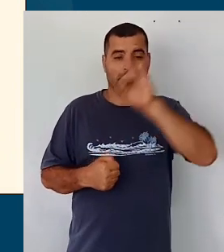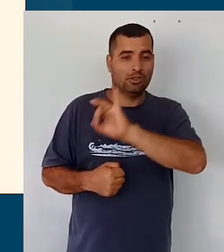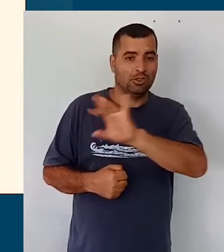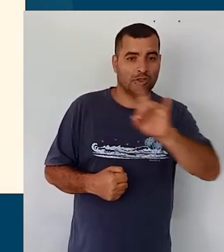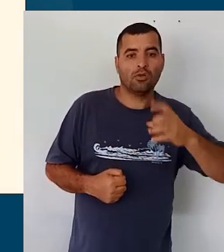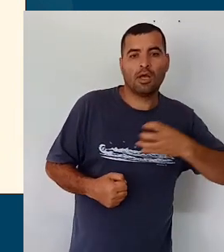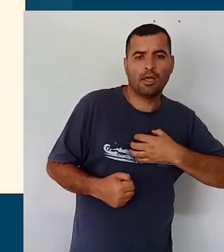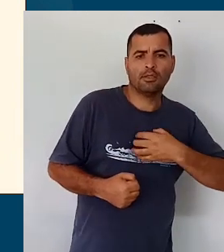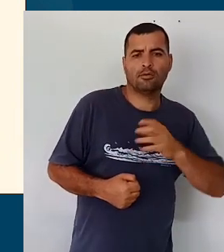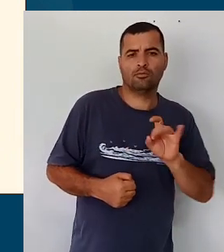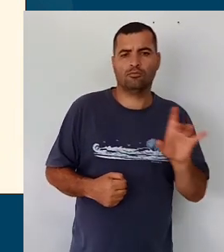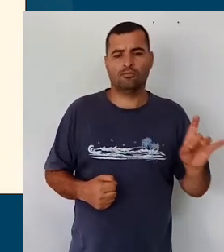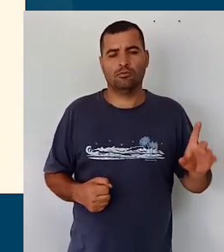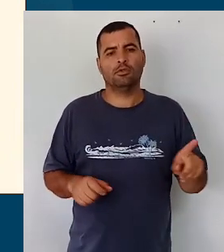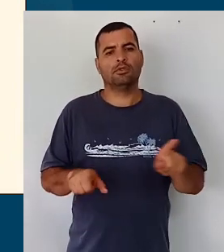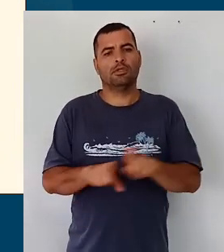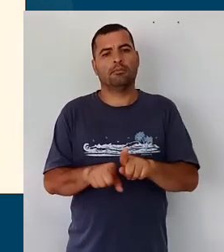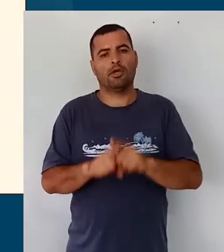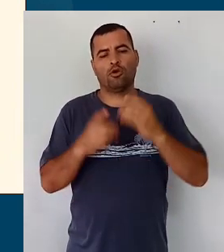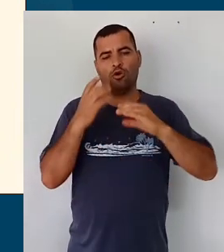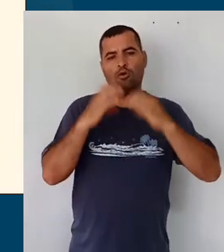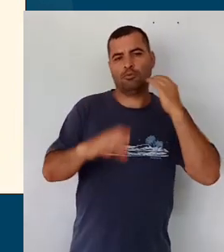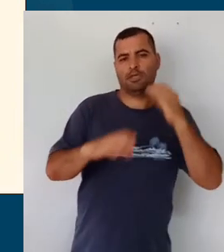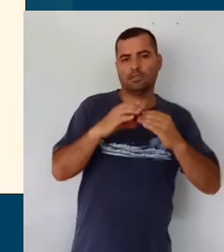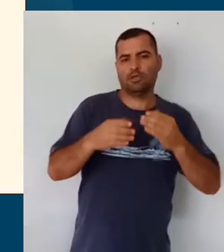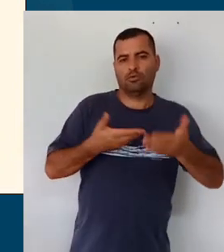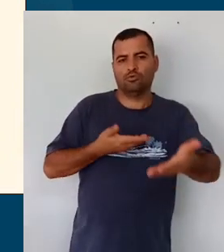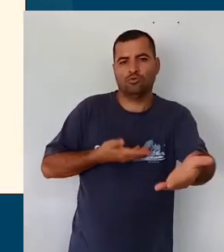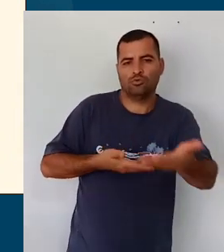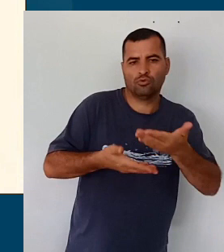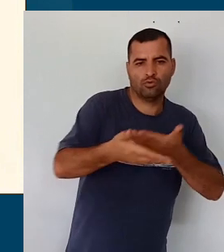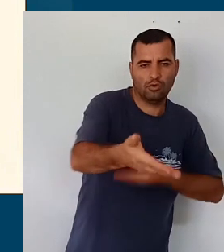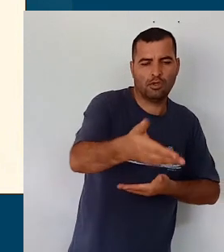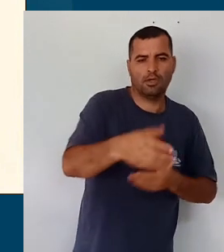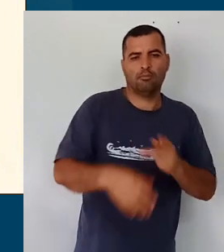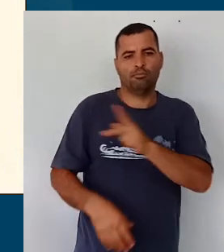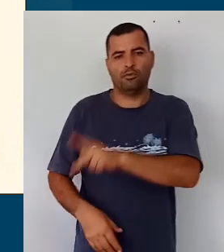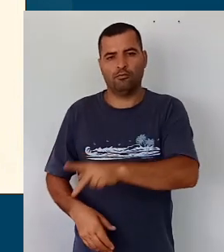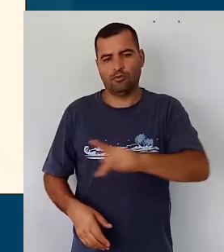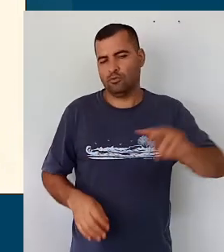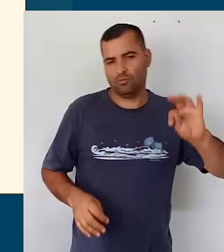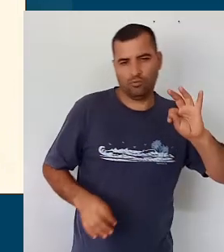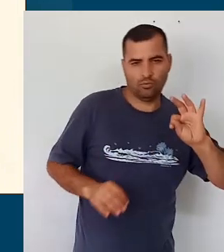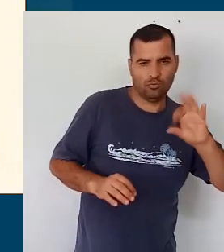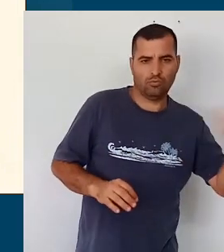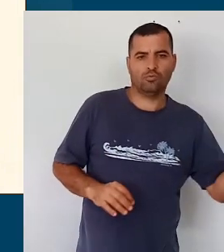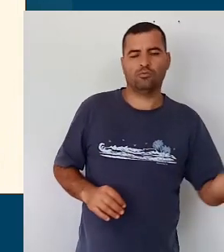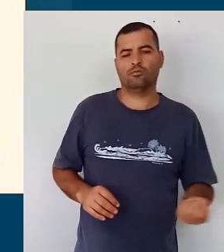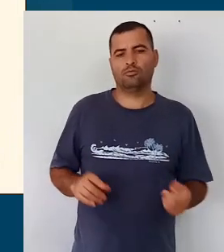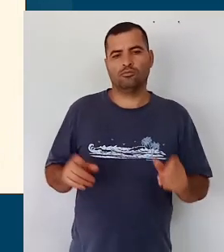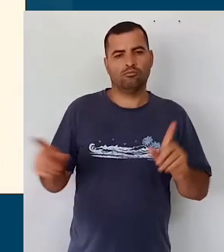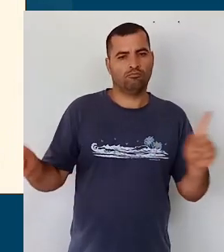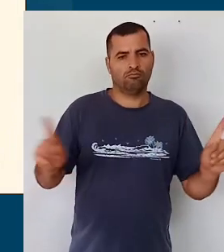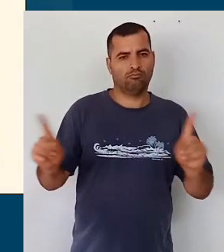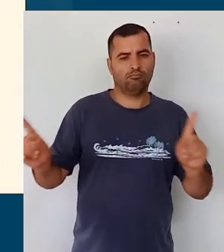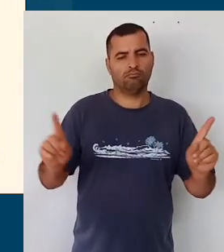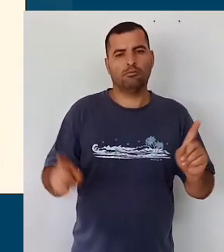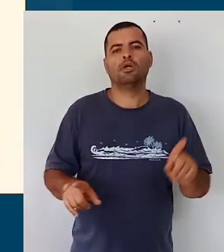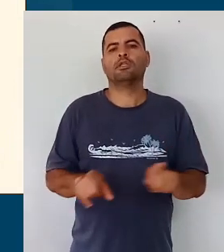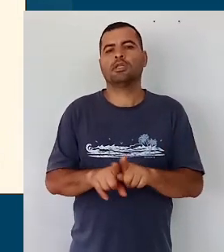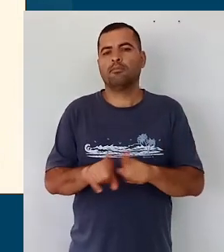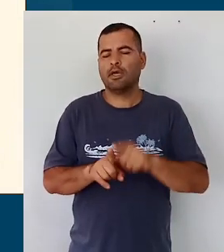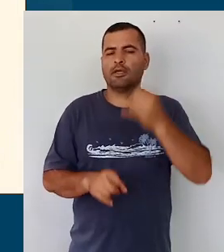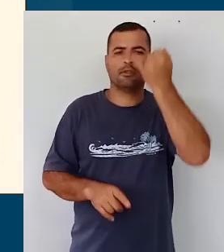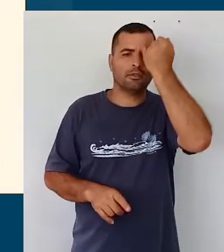etapas, né, a comunicação e trocas constantes entre os professores das duas etapas, a concepção de infância,